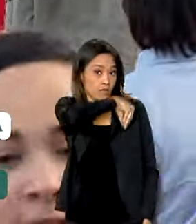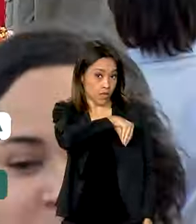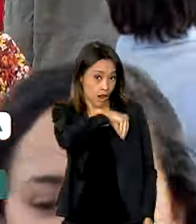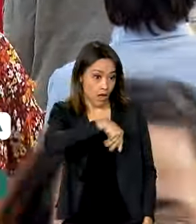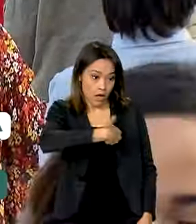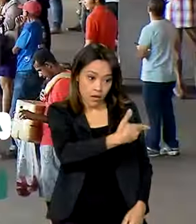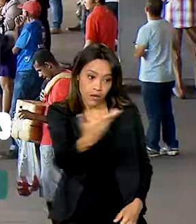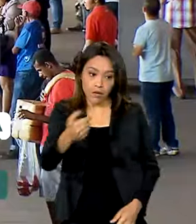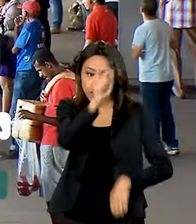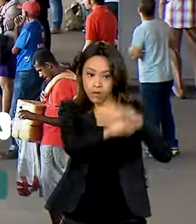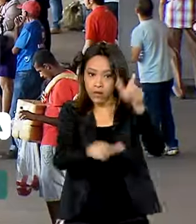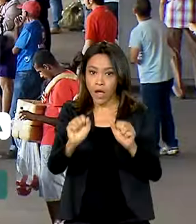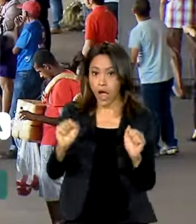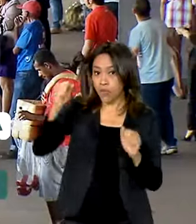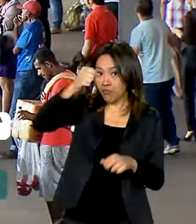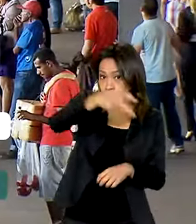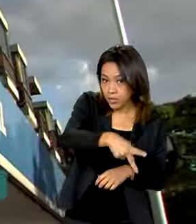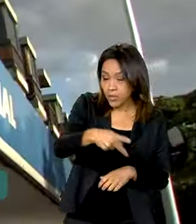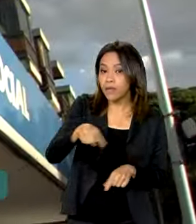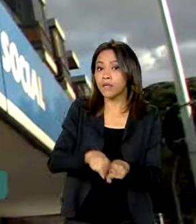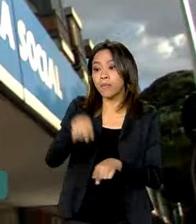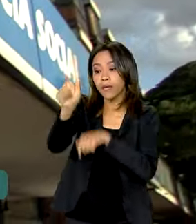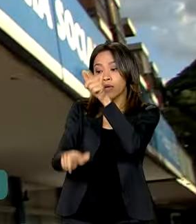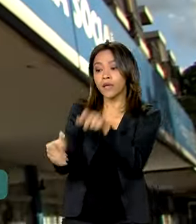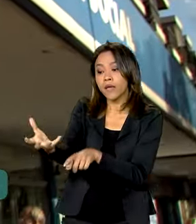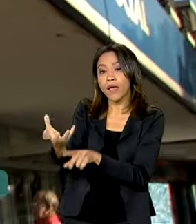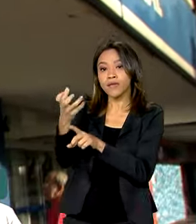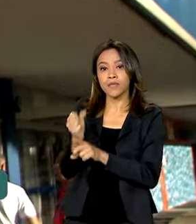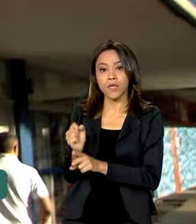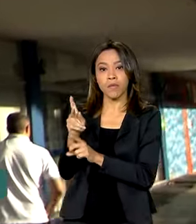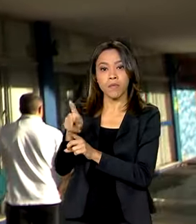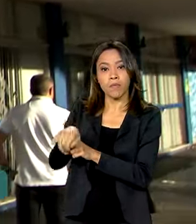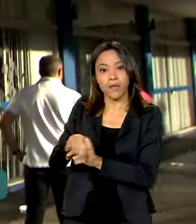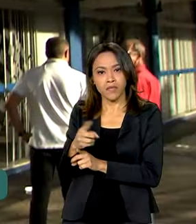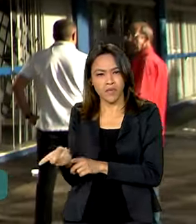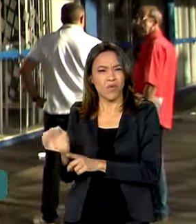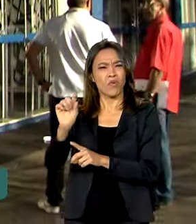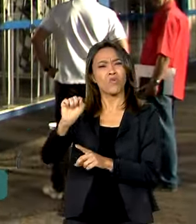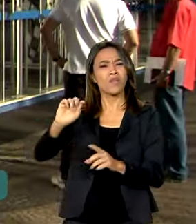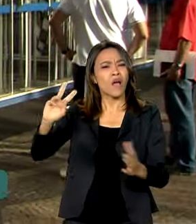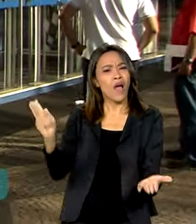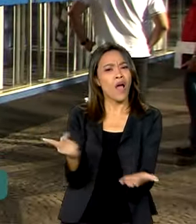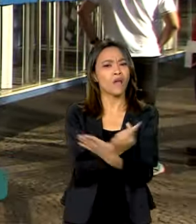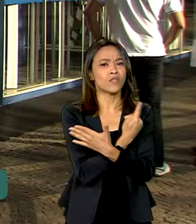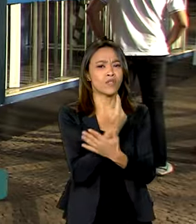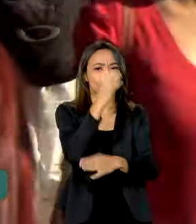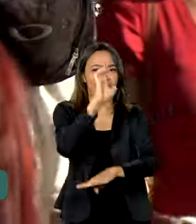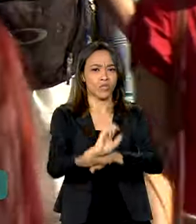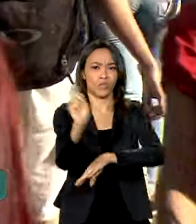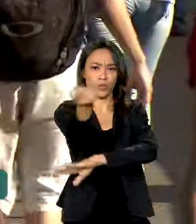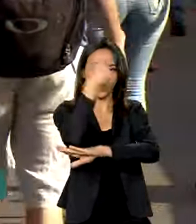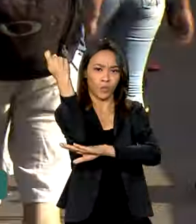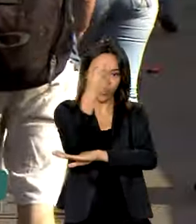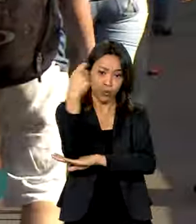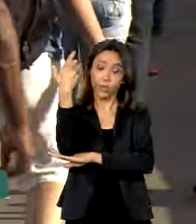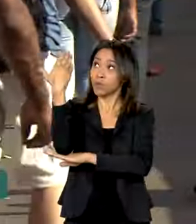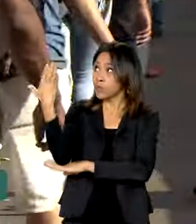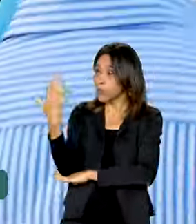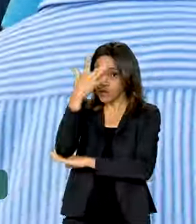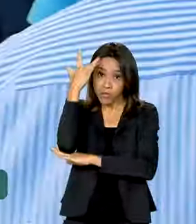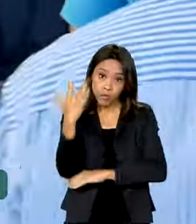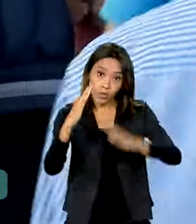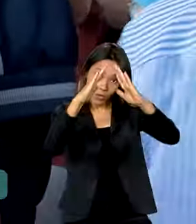para aposentados e pensionistas de todo o país. Devido à tragédia climática no Rio Grande do Sul, os pagamentos dos segurados